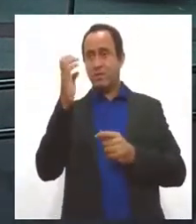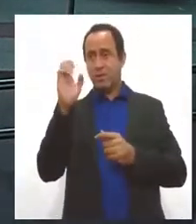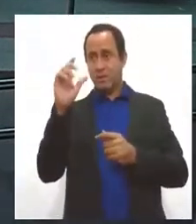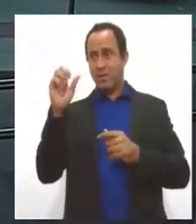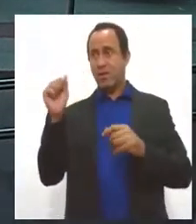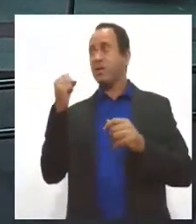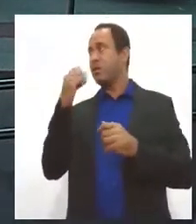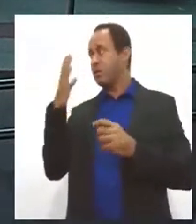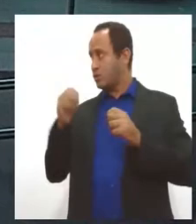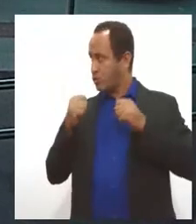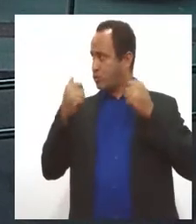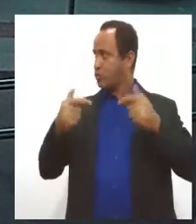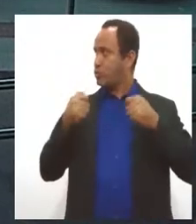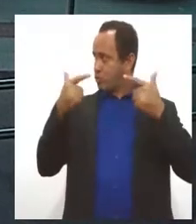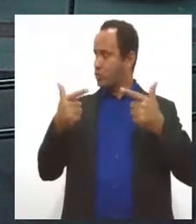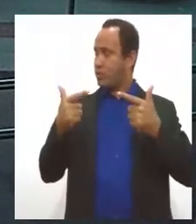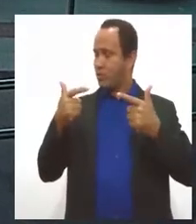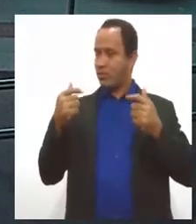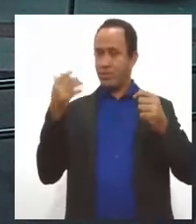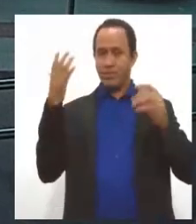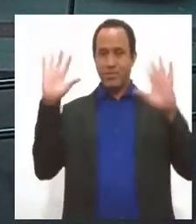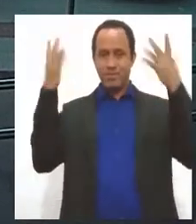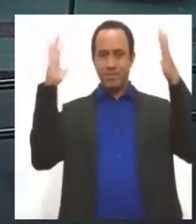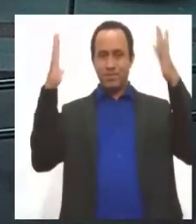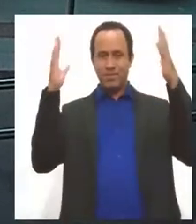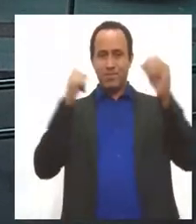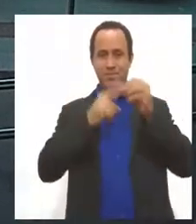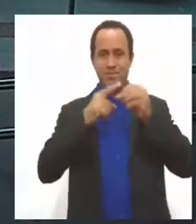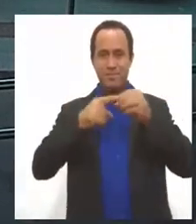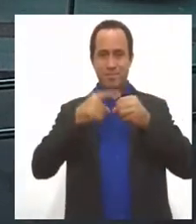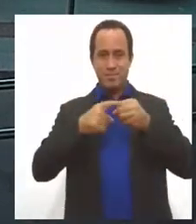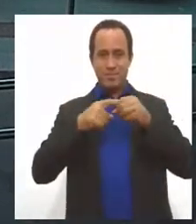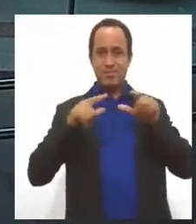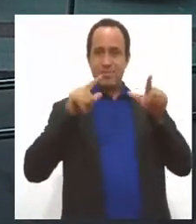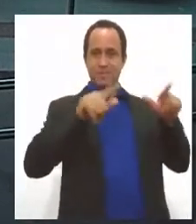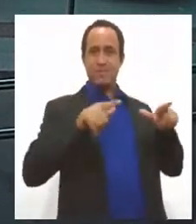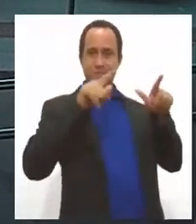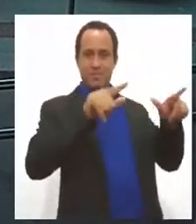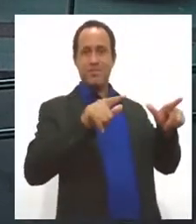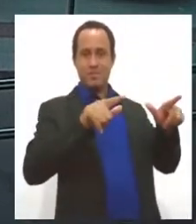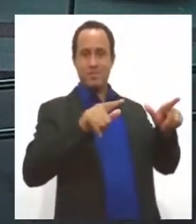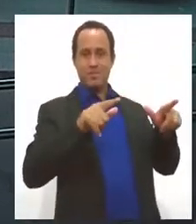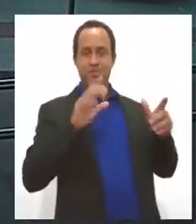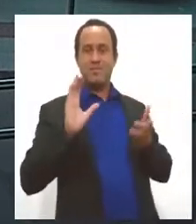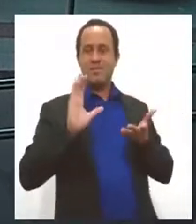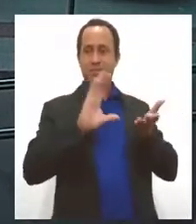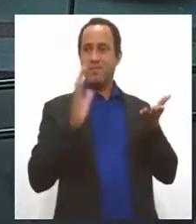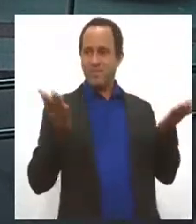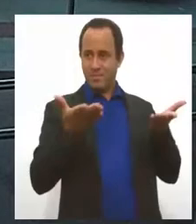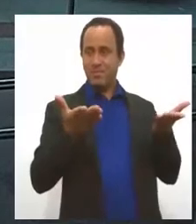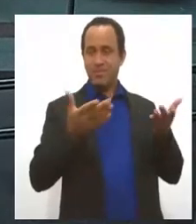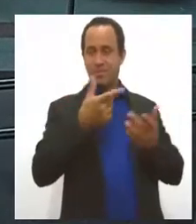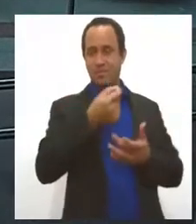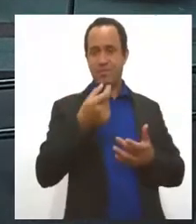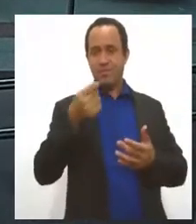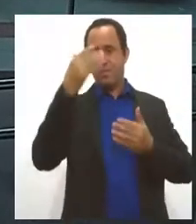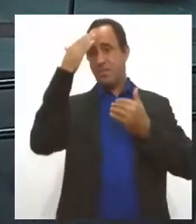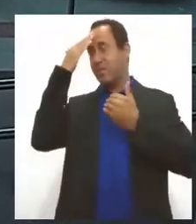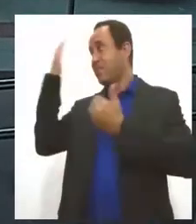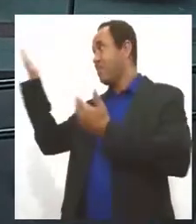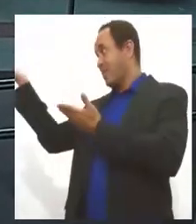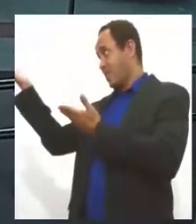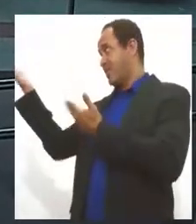vocês mais e mais. Viva os municípios sergipanos, que receberam o selo Unicef agora em 2020. Muito obrigada pela sua